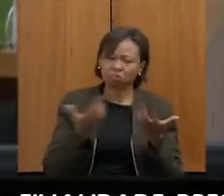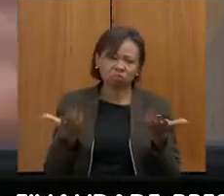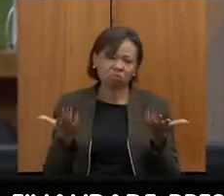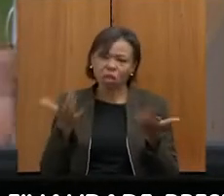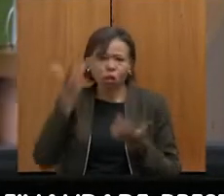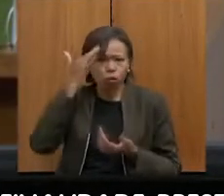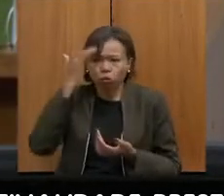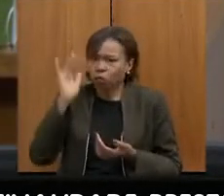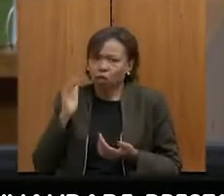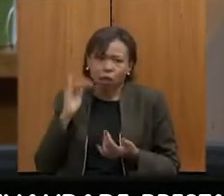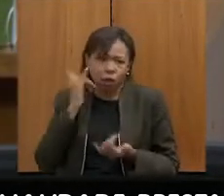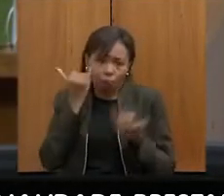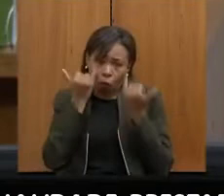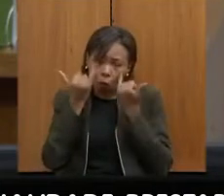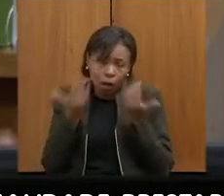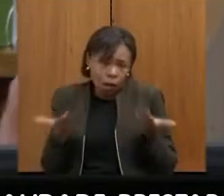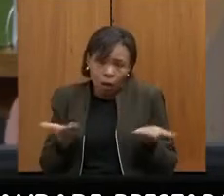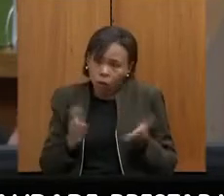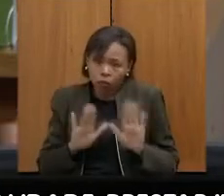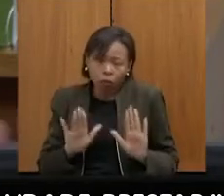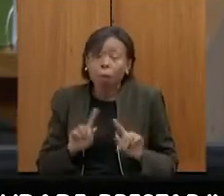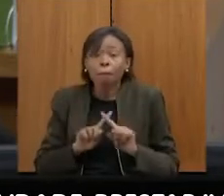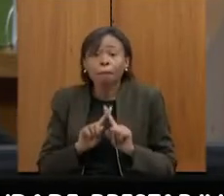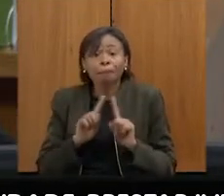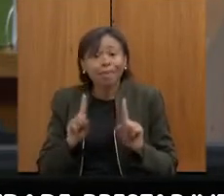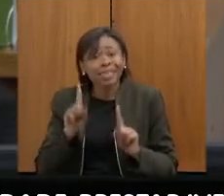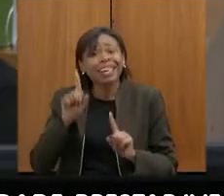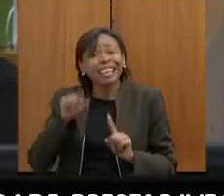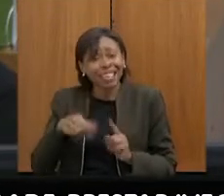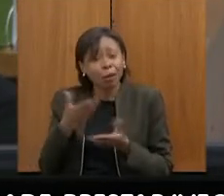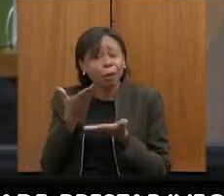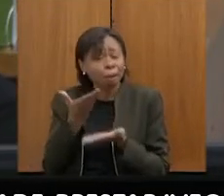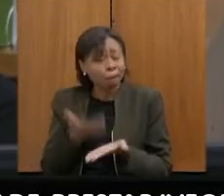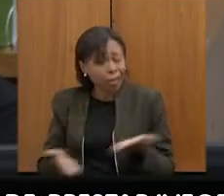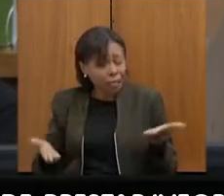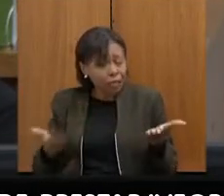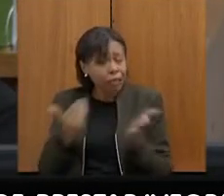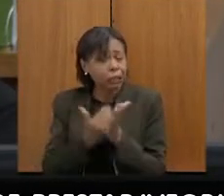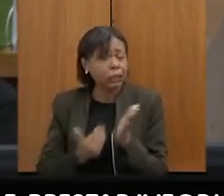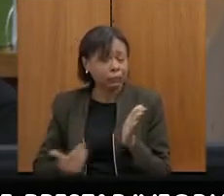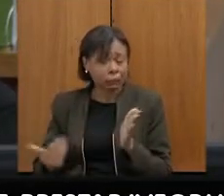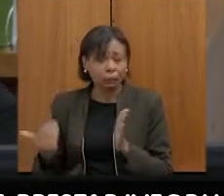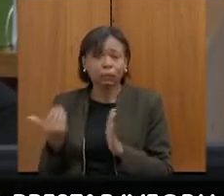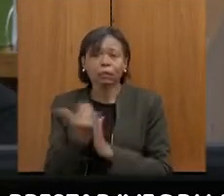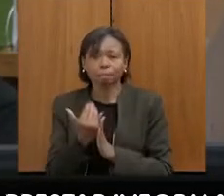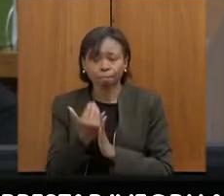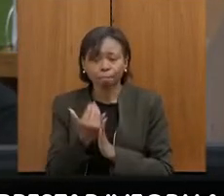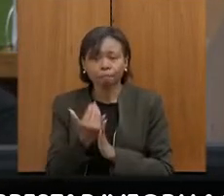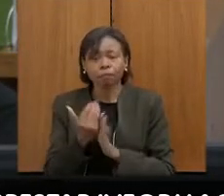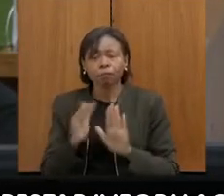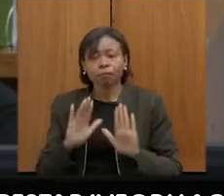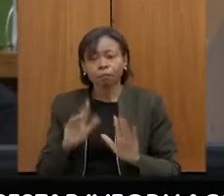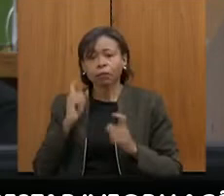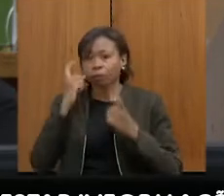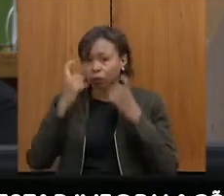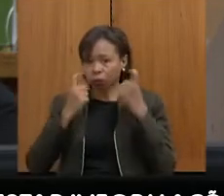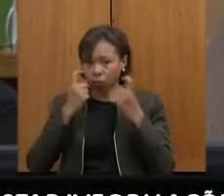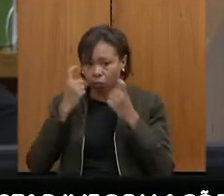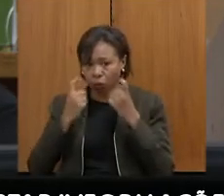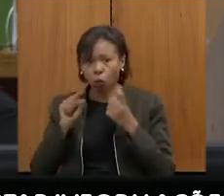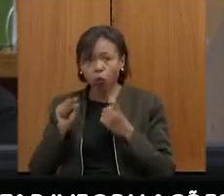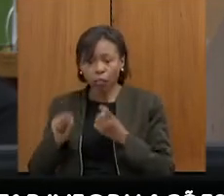tenho como informar, mas, de qualquer maneira, obviamente, ela será uma perda relevante. Mas a preocupação, além dessa perda,